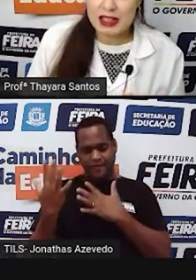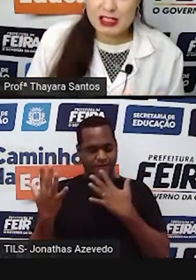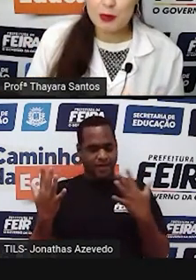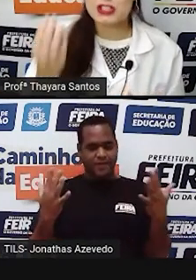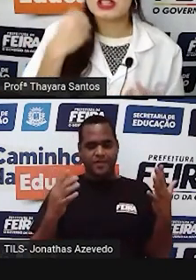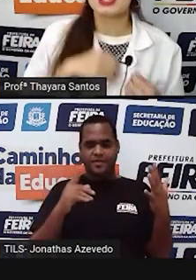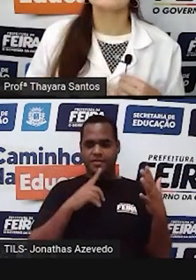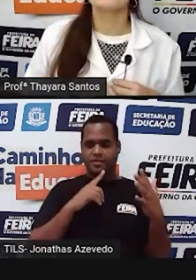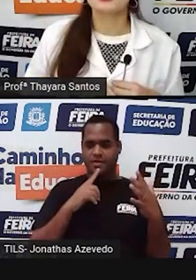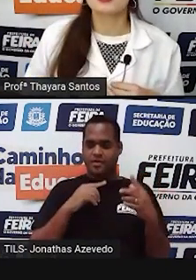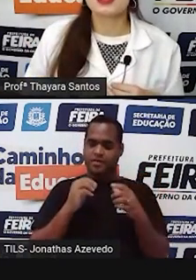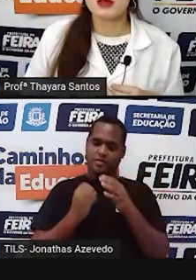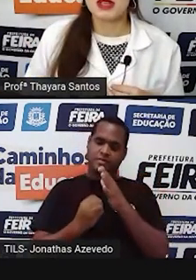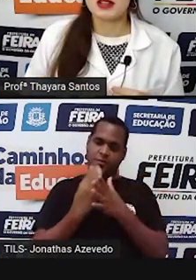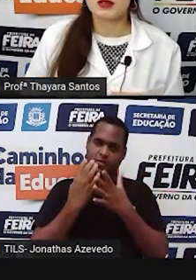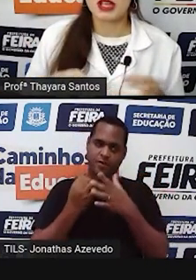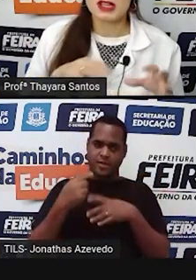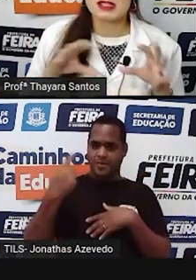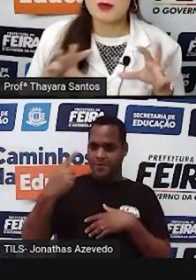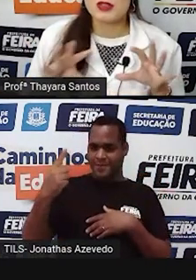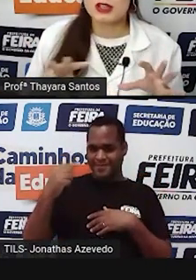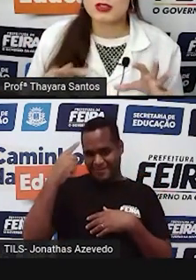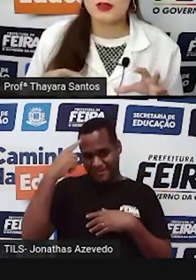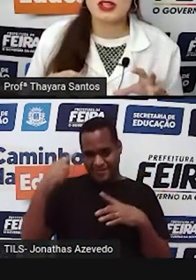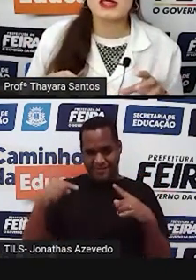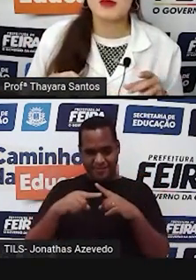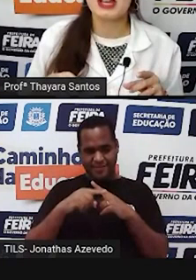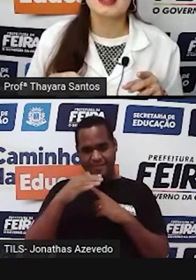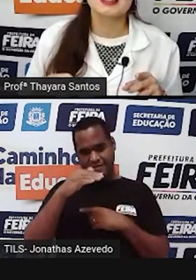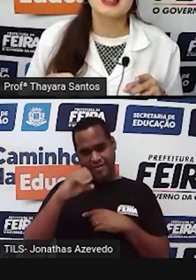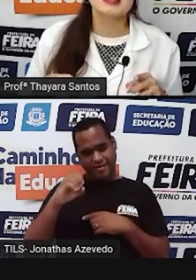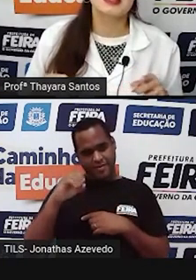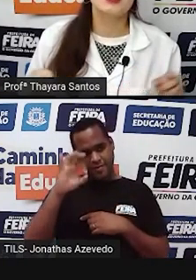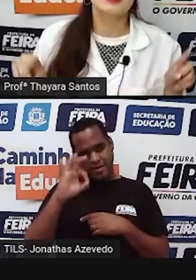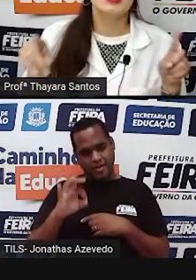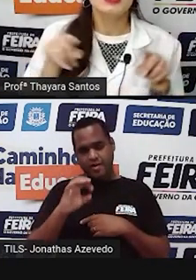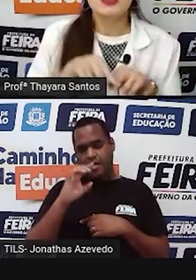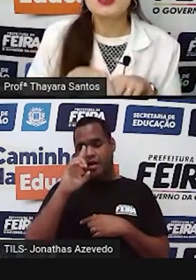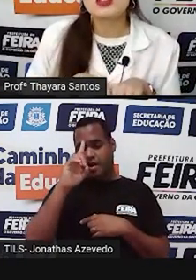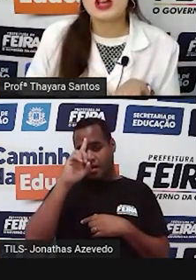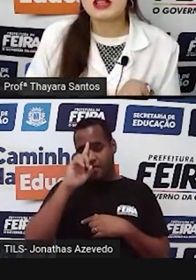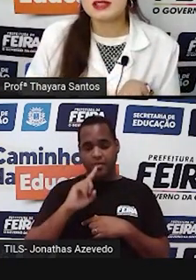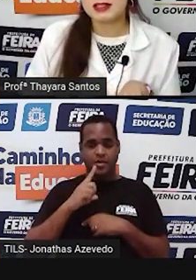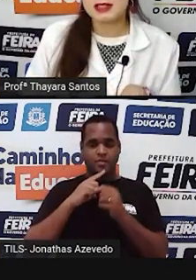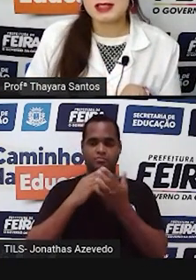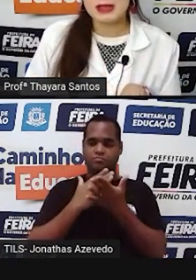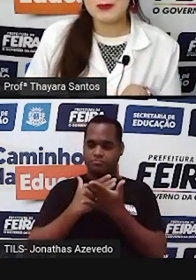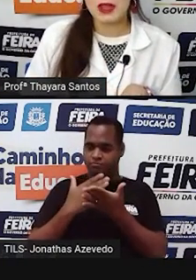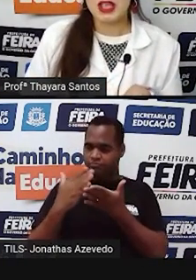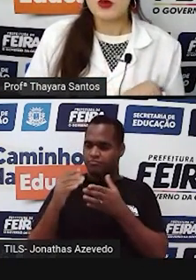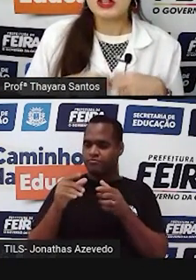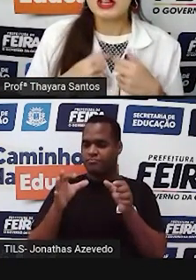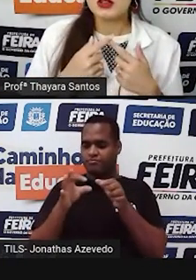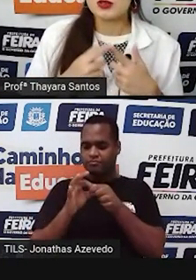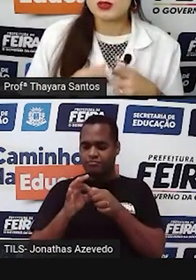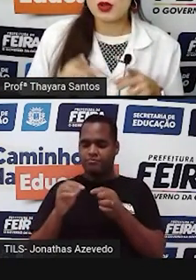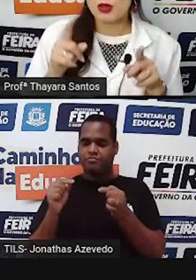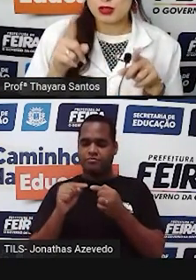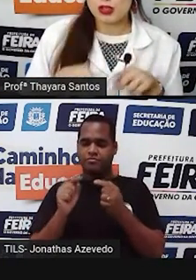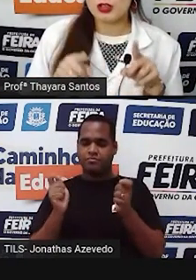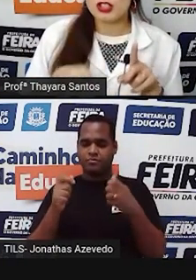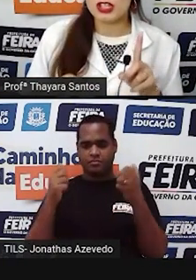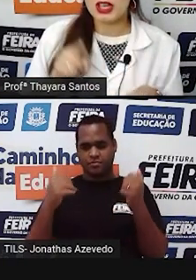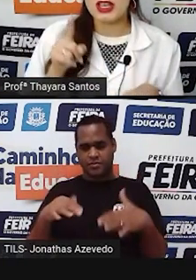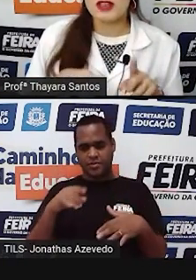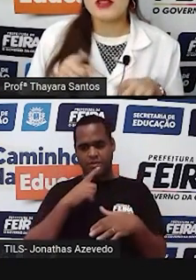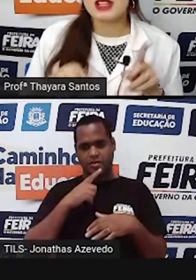geradas a partir daquele primeiro cruzamento, aquelas 100% de ervilhas amarelas que nasceram, e cruzou elas entre si. Quando ele cruzou,